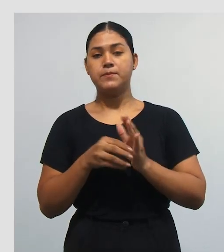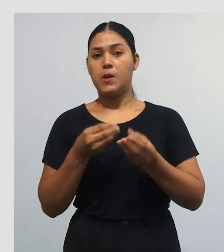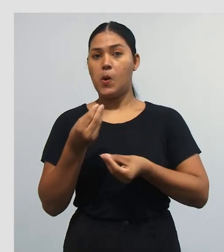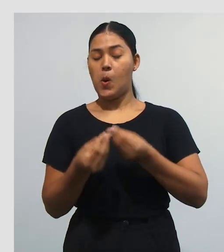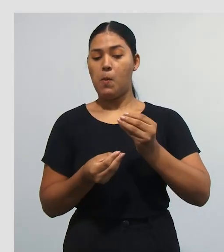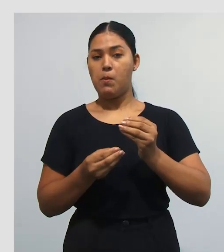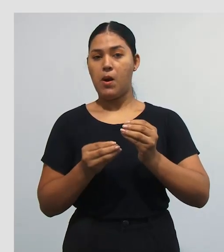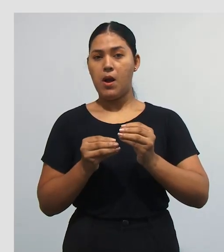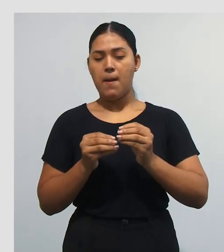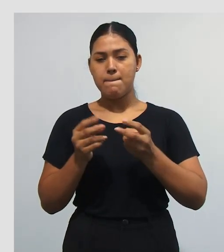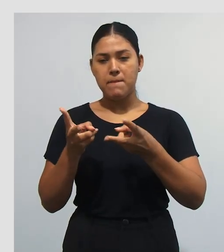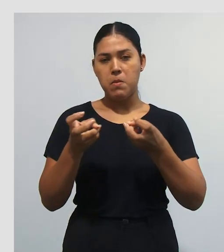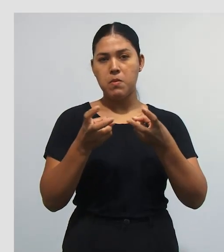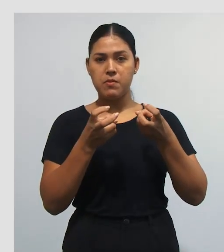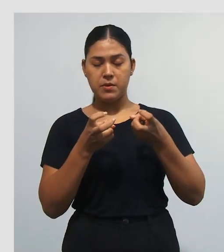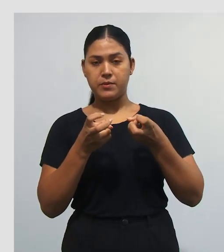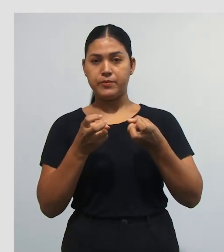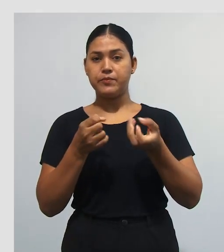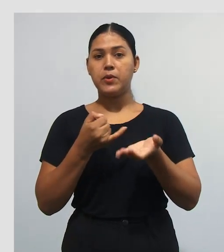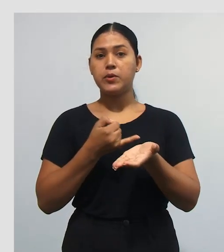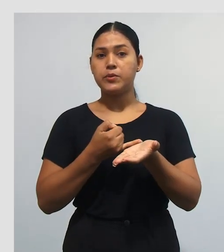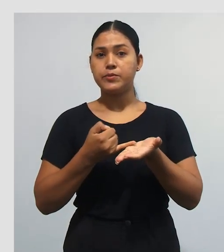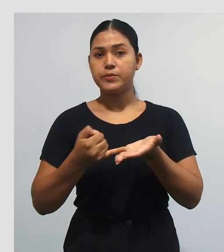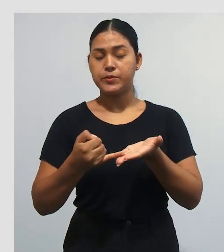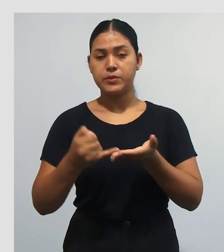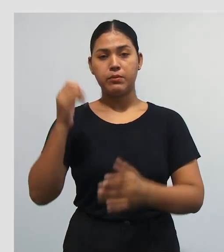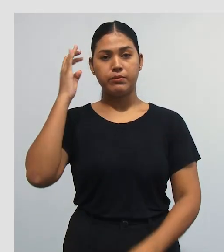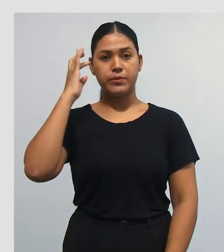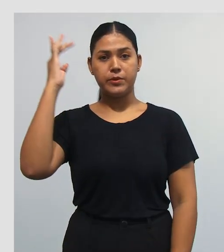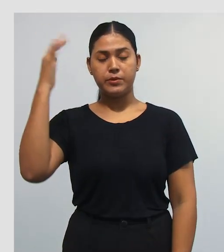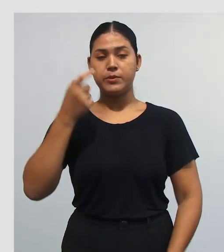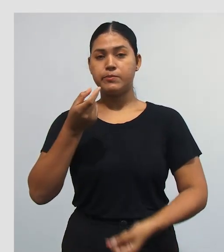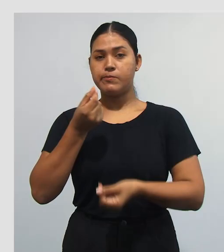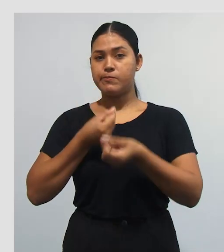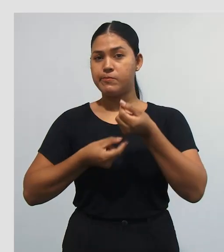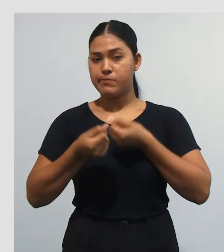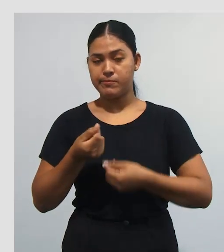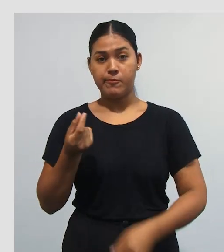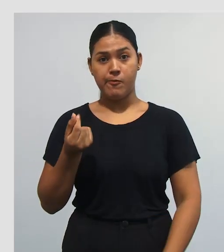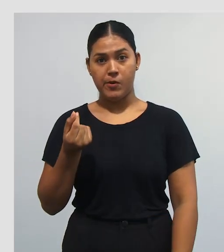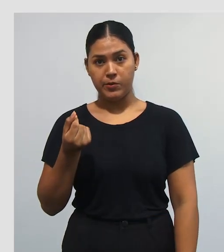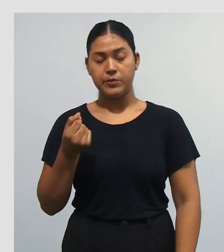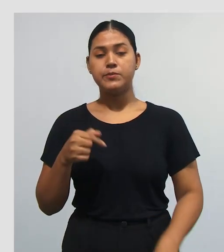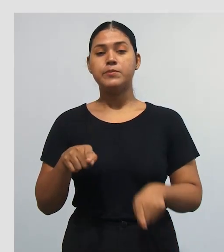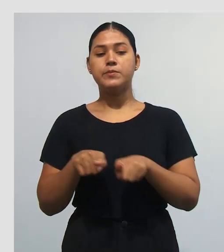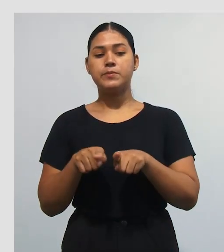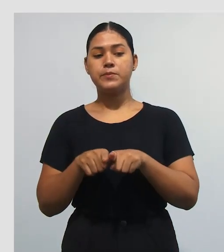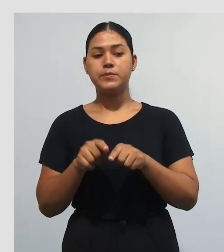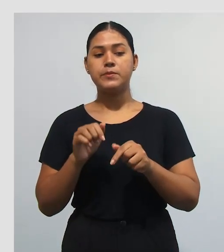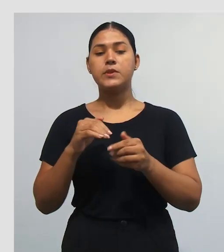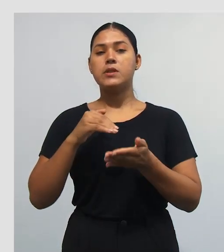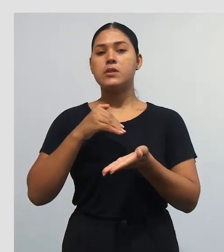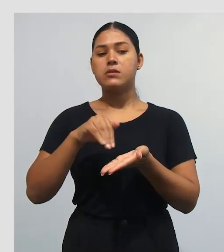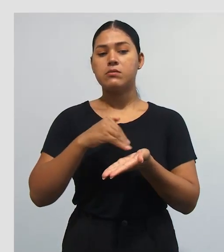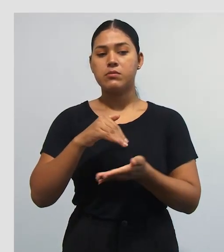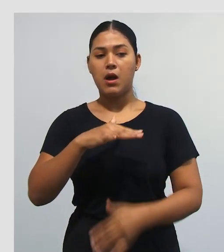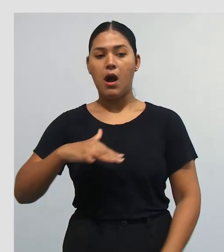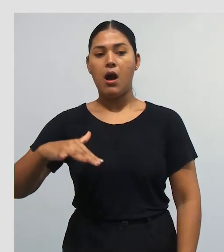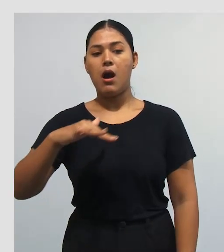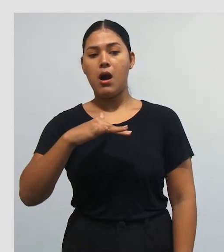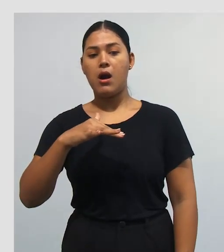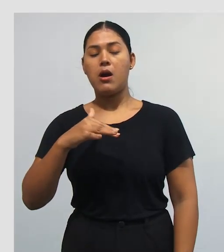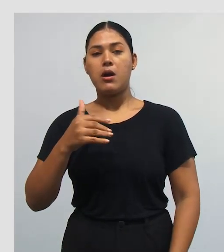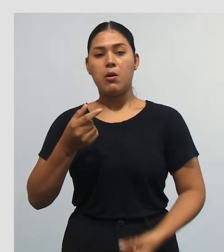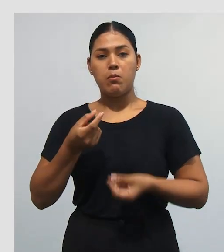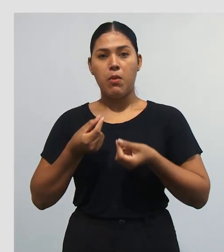da atividade econômica, introdução à teoria monetária, vamos falar de sistemas financeiros nacional, noções de comércio